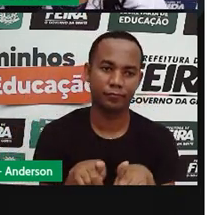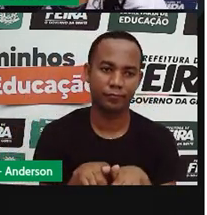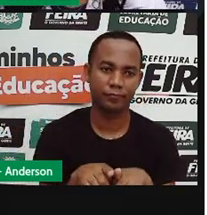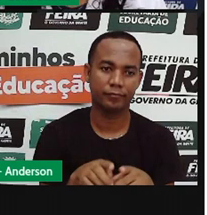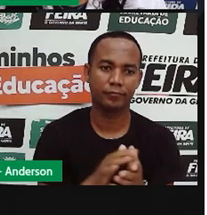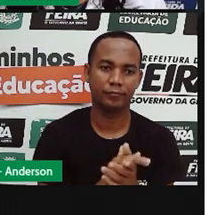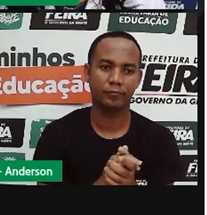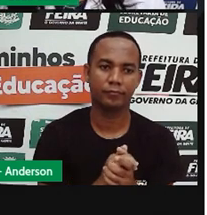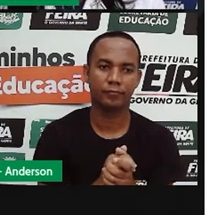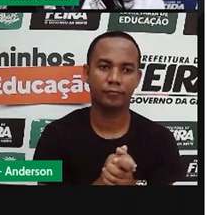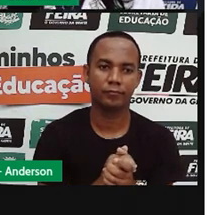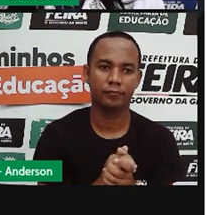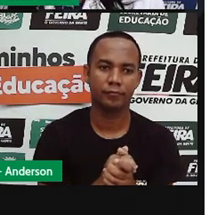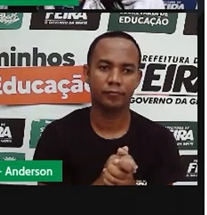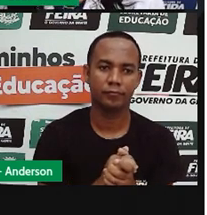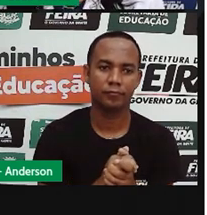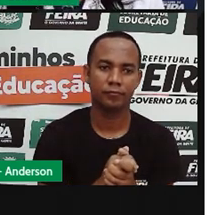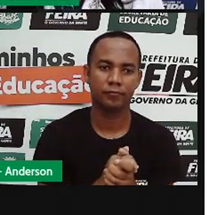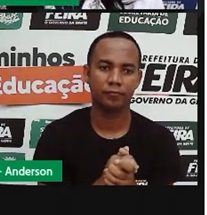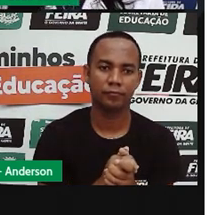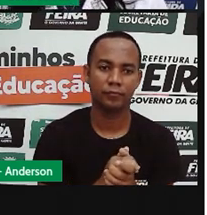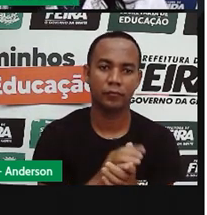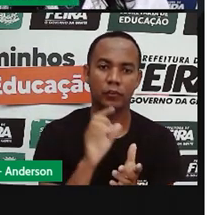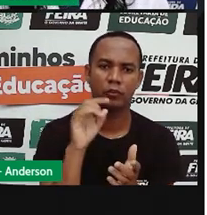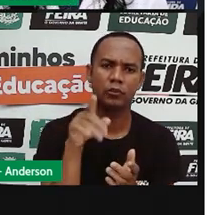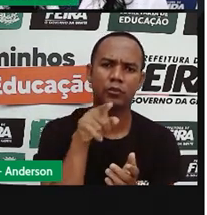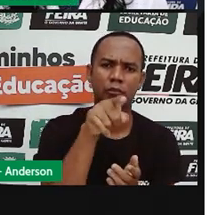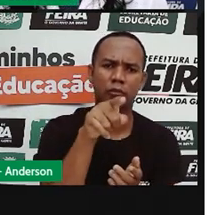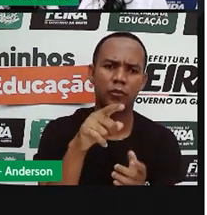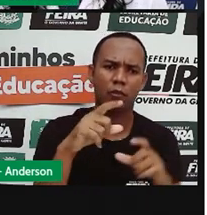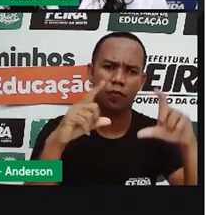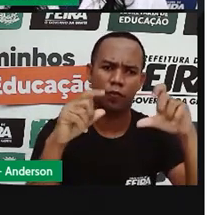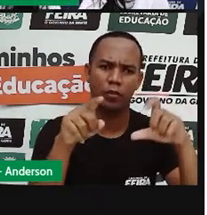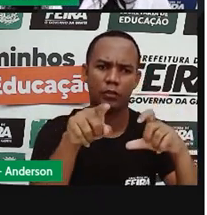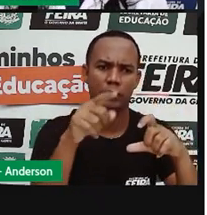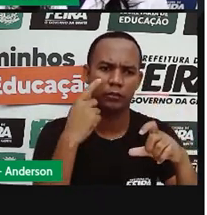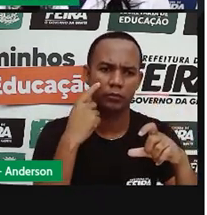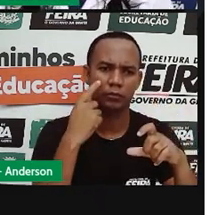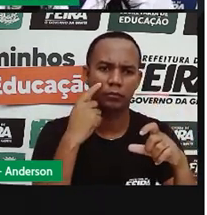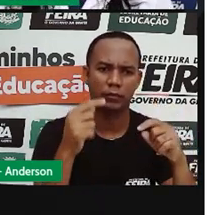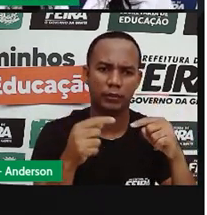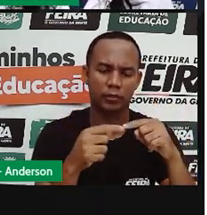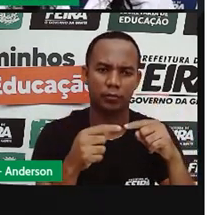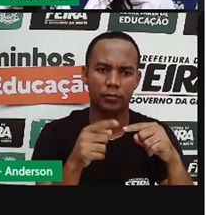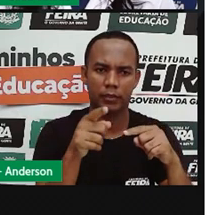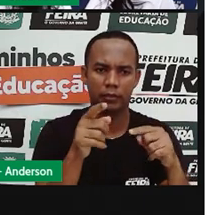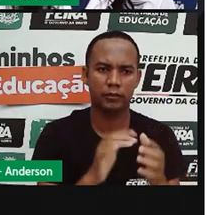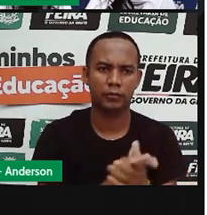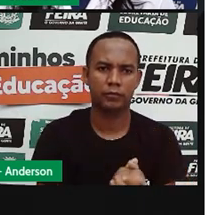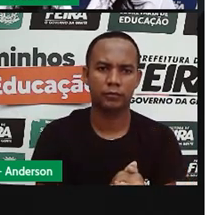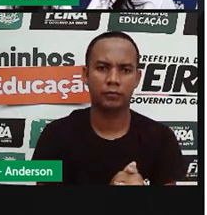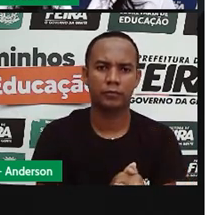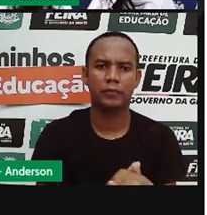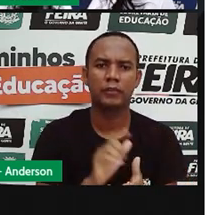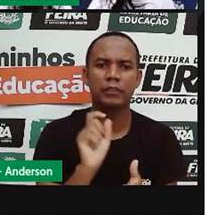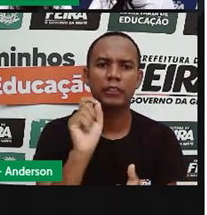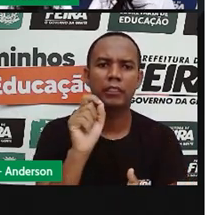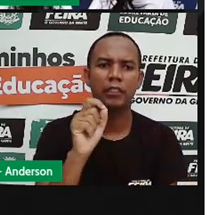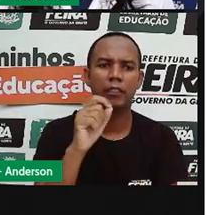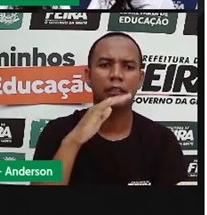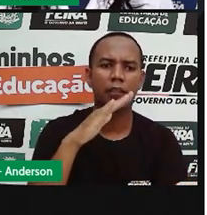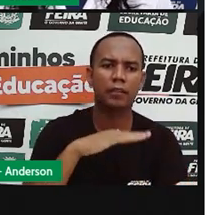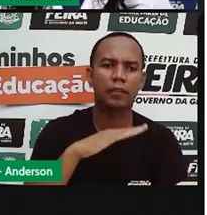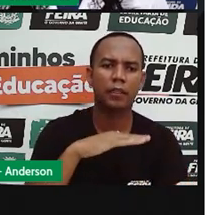Lembrando que é sobre as figurinhas da nossa atividade. Então, quem é tarde?